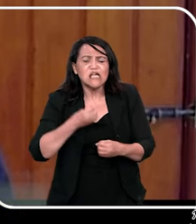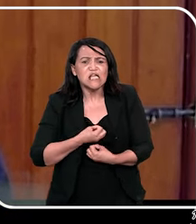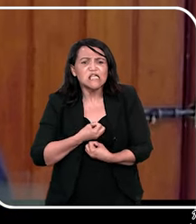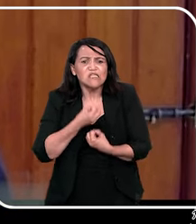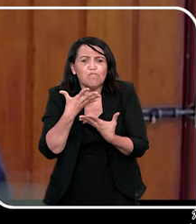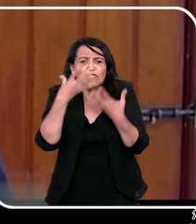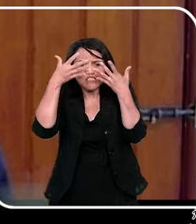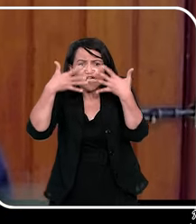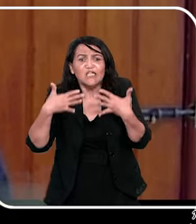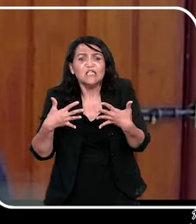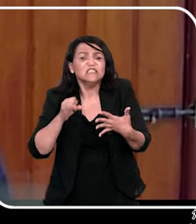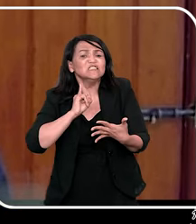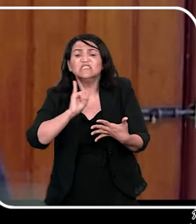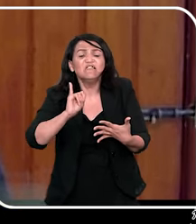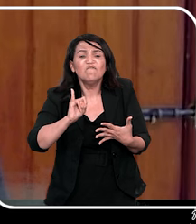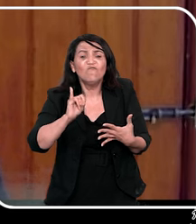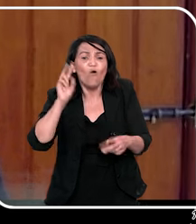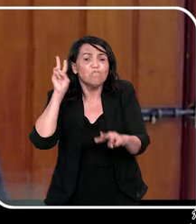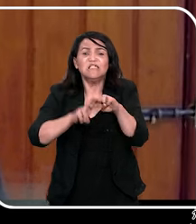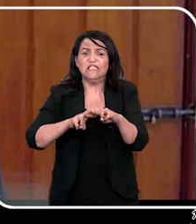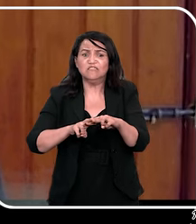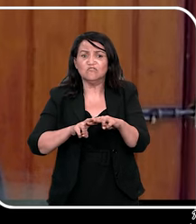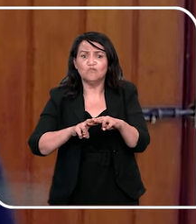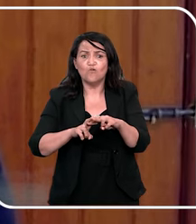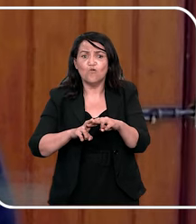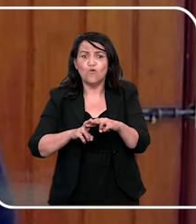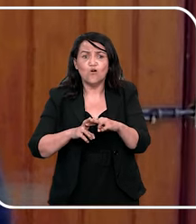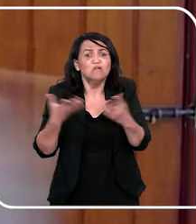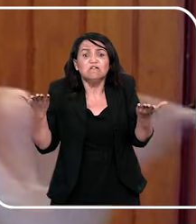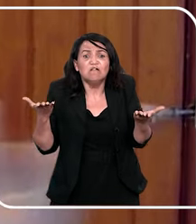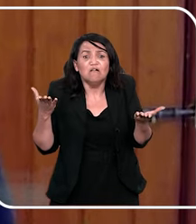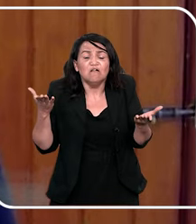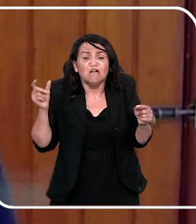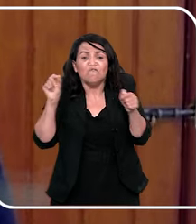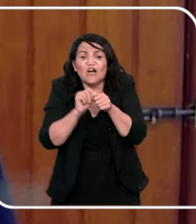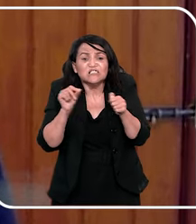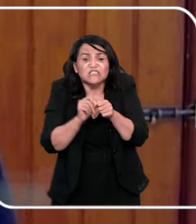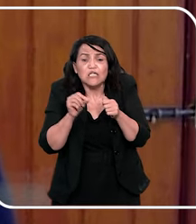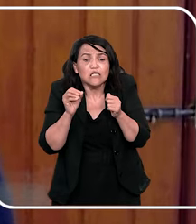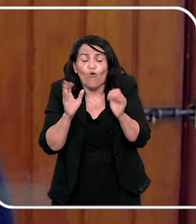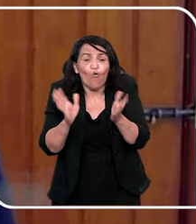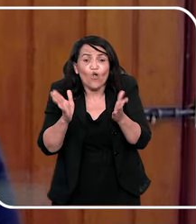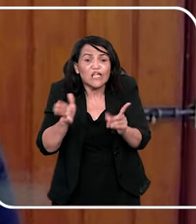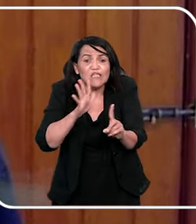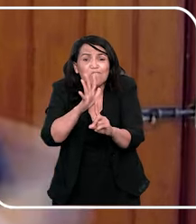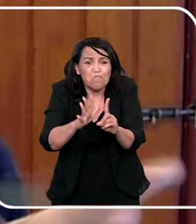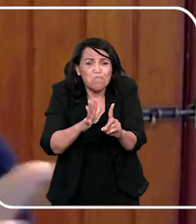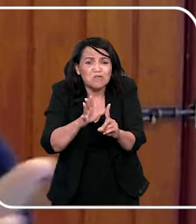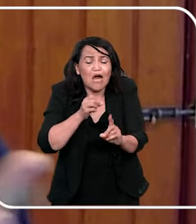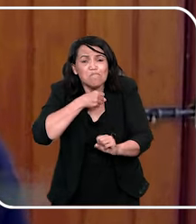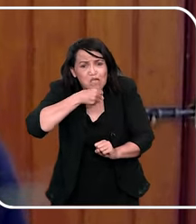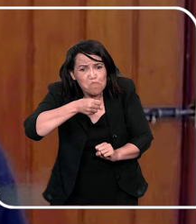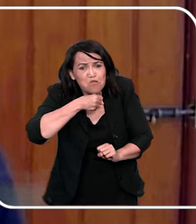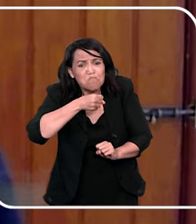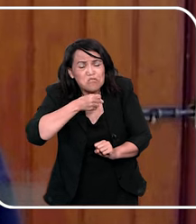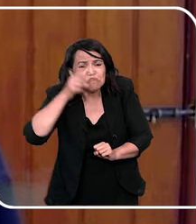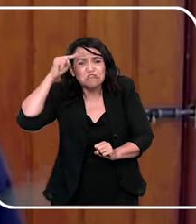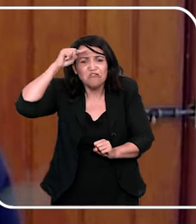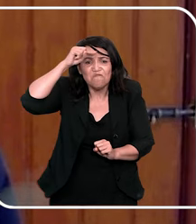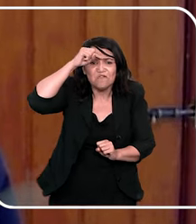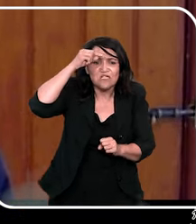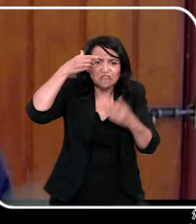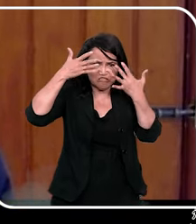falam, mas e se ele for preso, né, e se ele for preso, depoimentos de criança muito